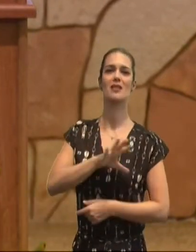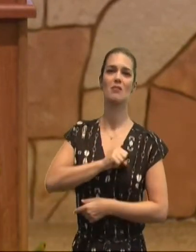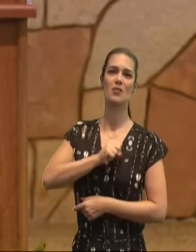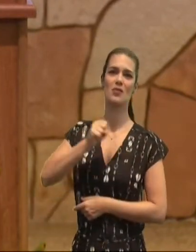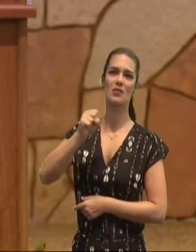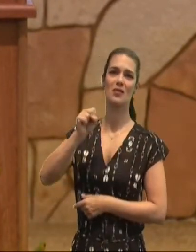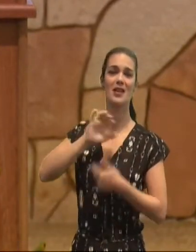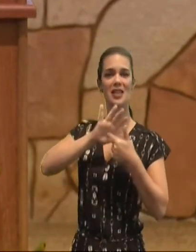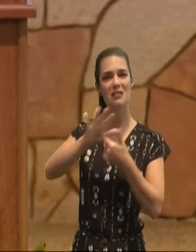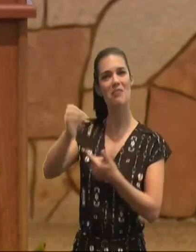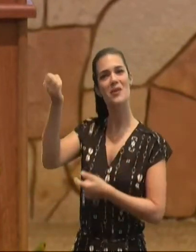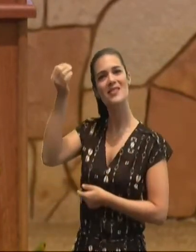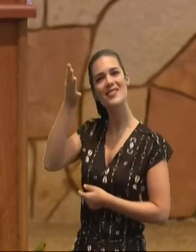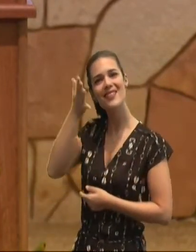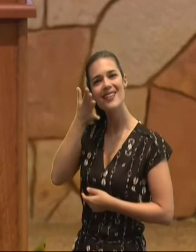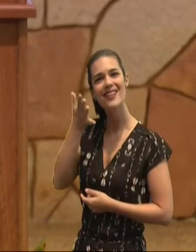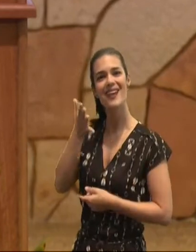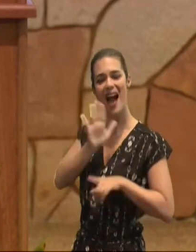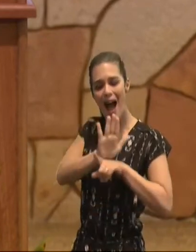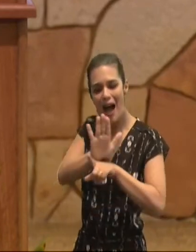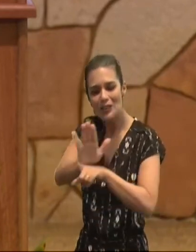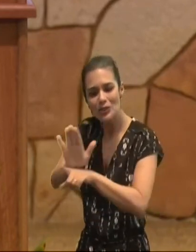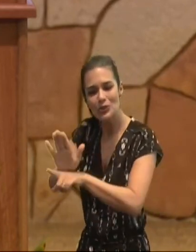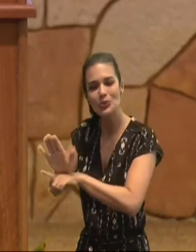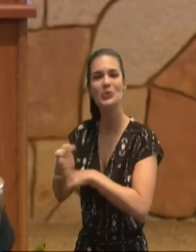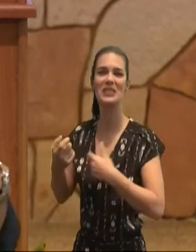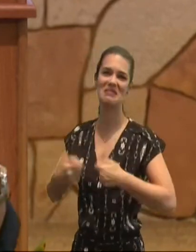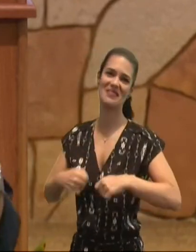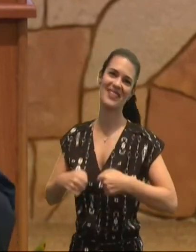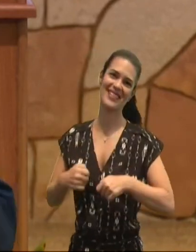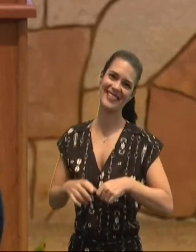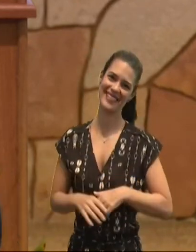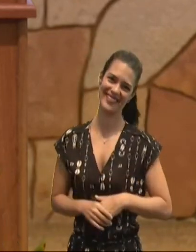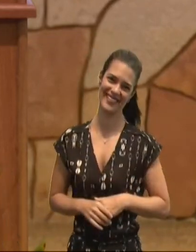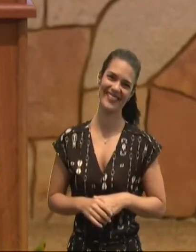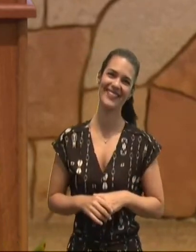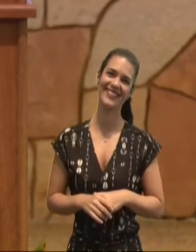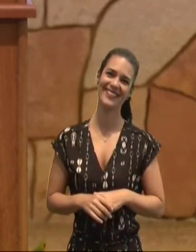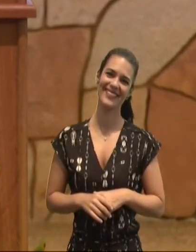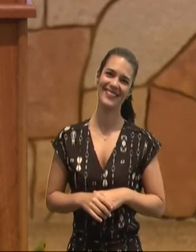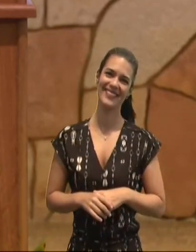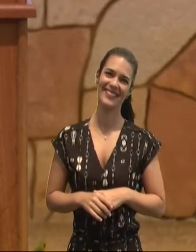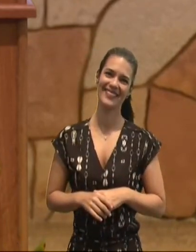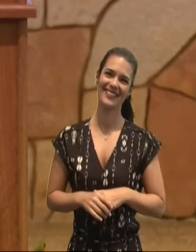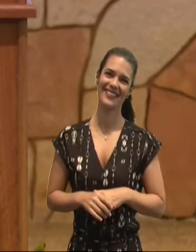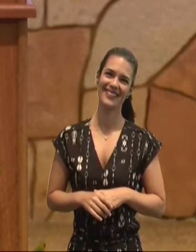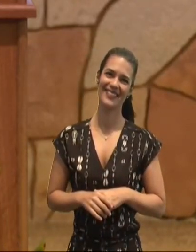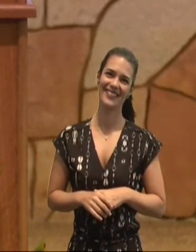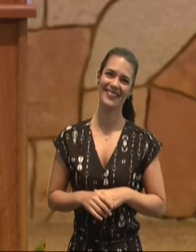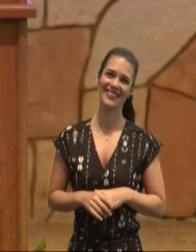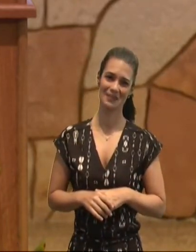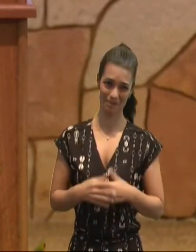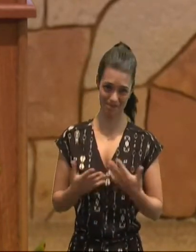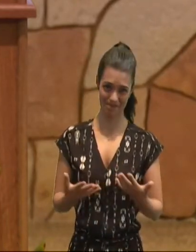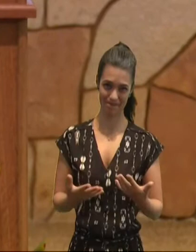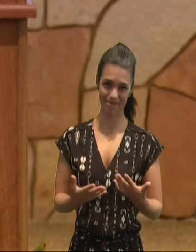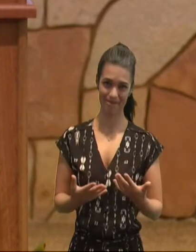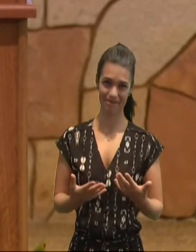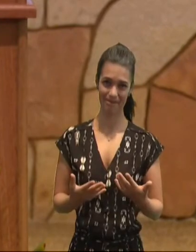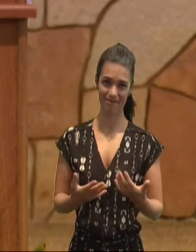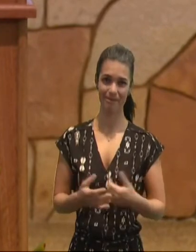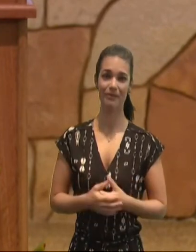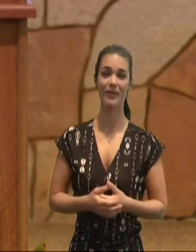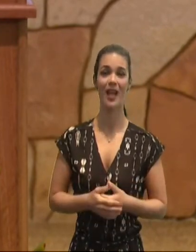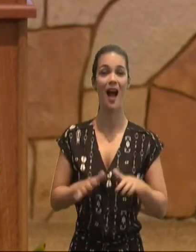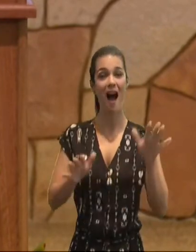que expressa favor, auxiliando, ajudando, levando as cargas, uns dos outros, muitas